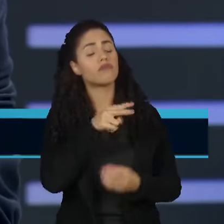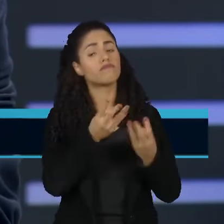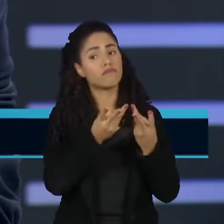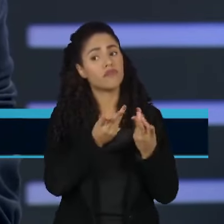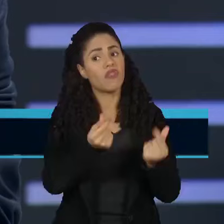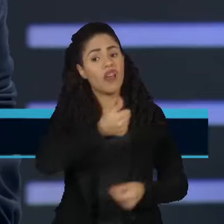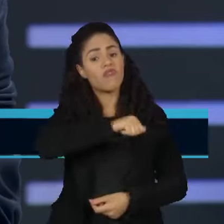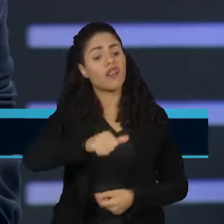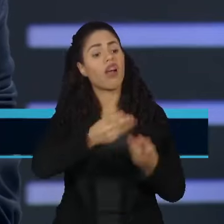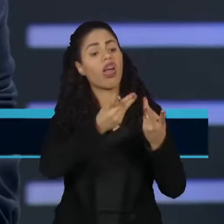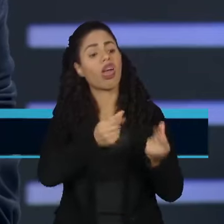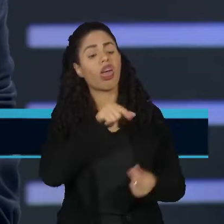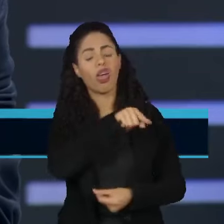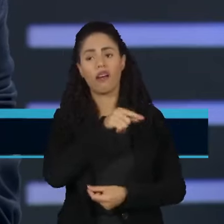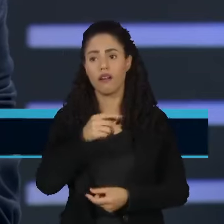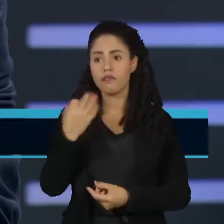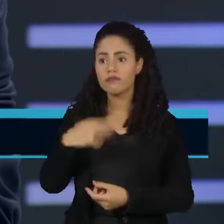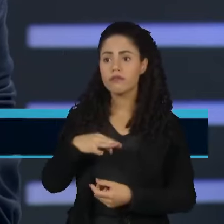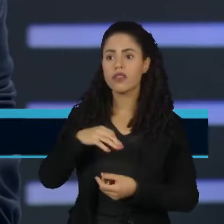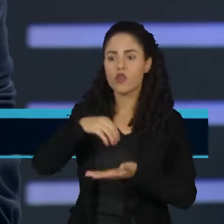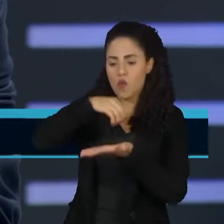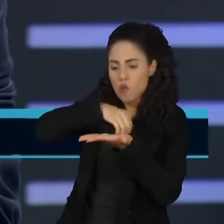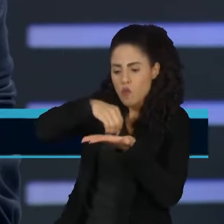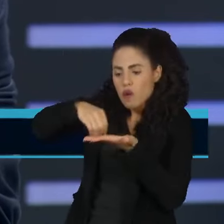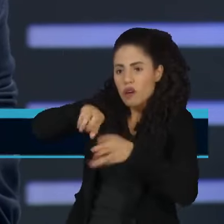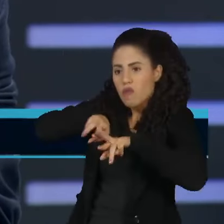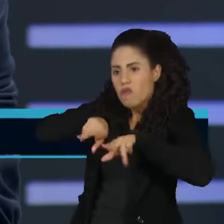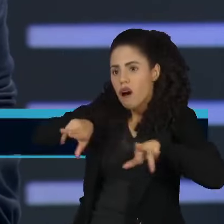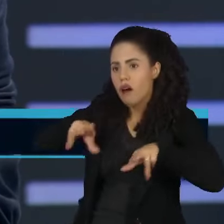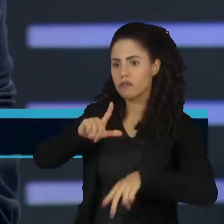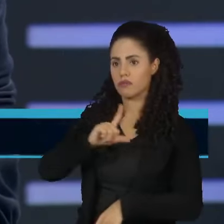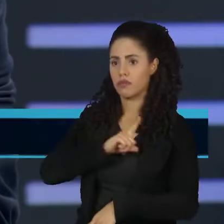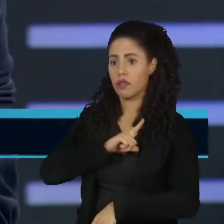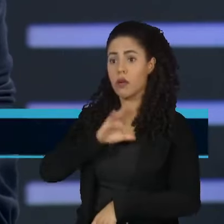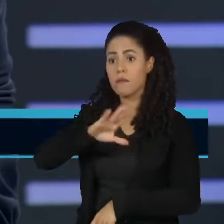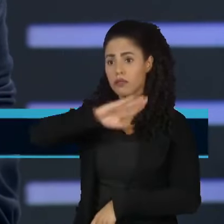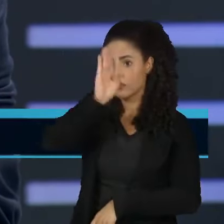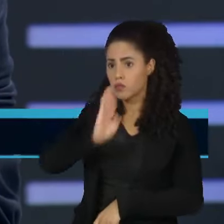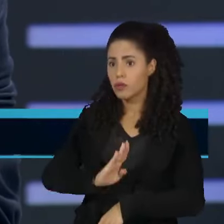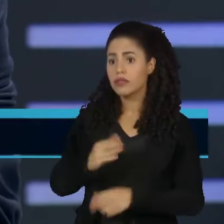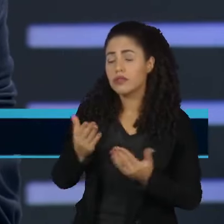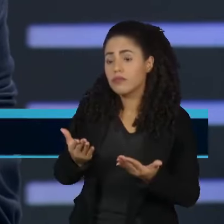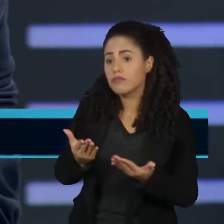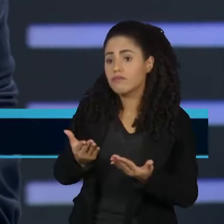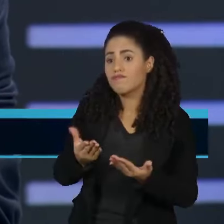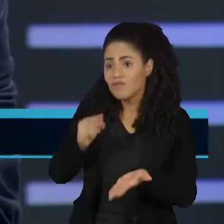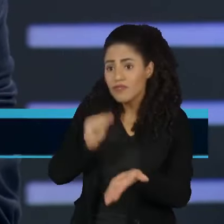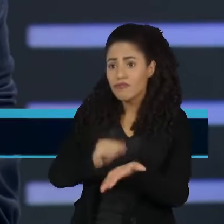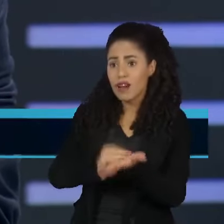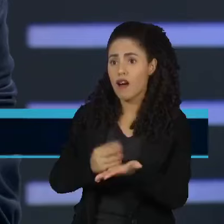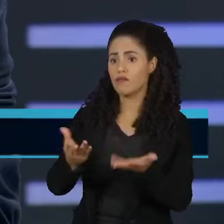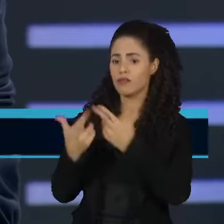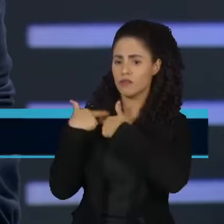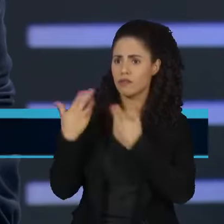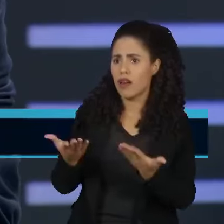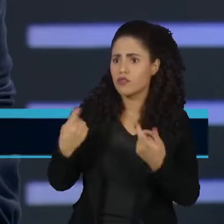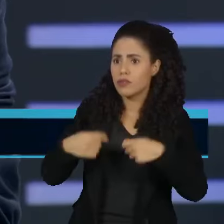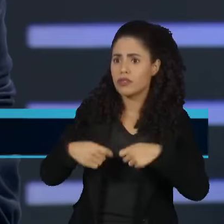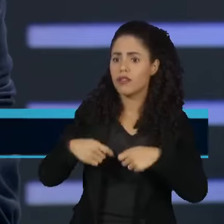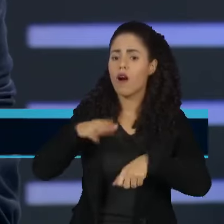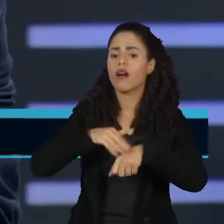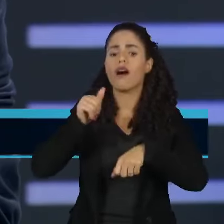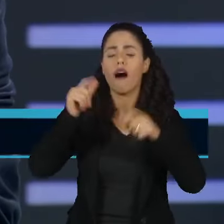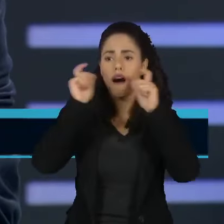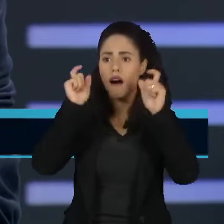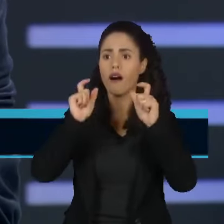importem os nossos grãos, a nossa produção, o fato é que o Brasil também está pecando. Quem sabe com essa chamada agora,